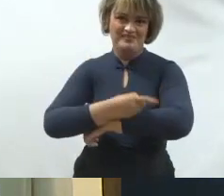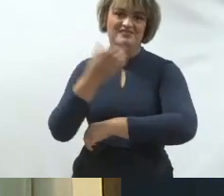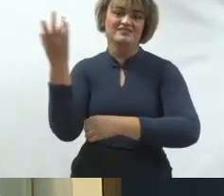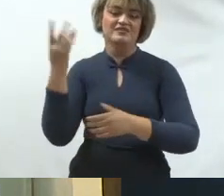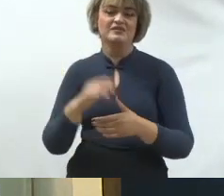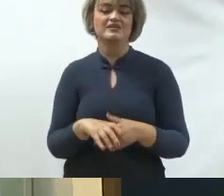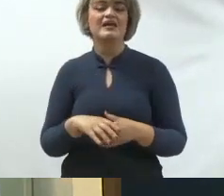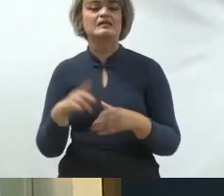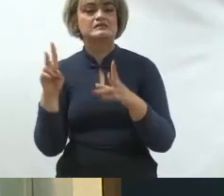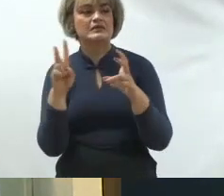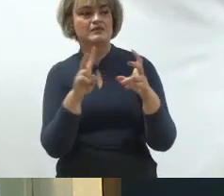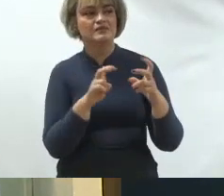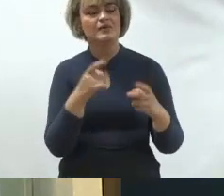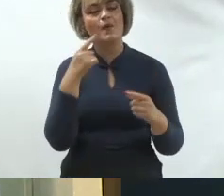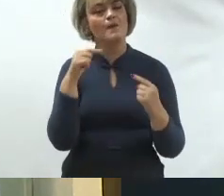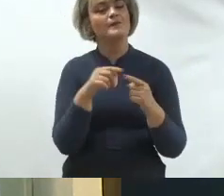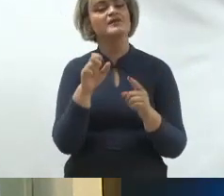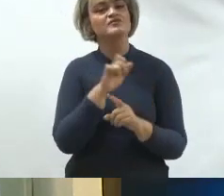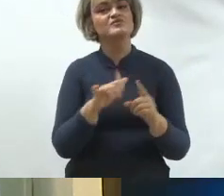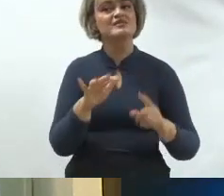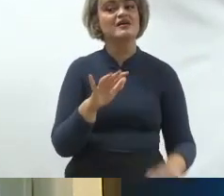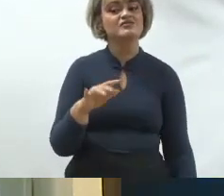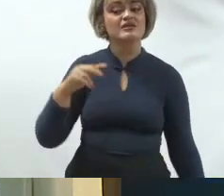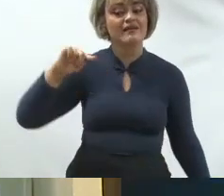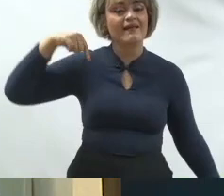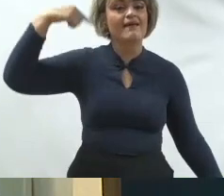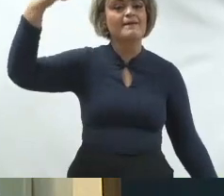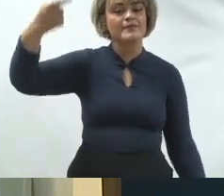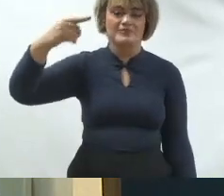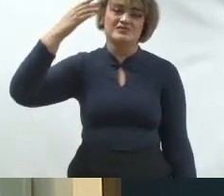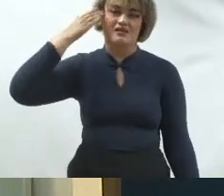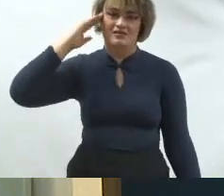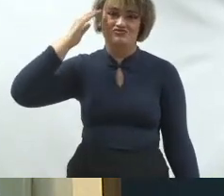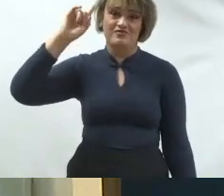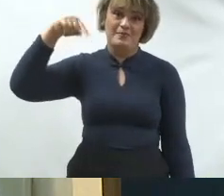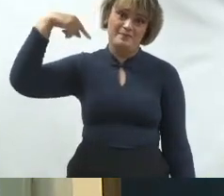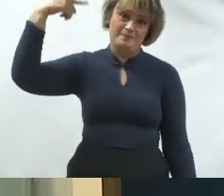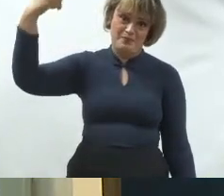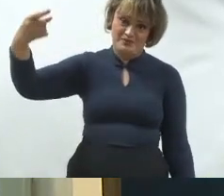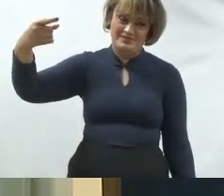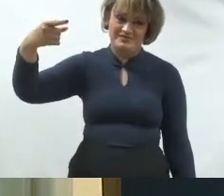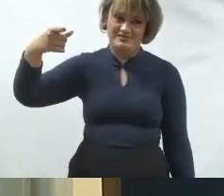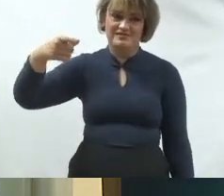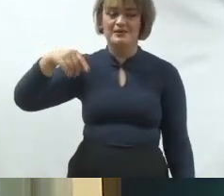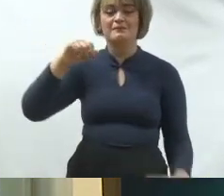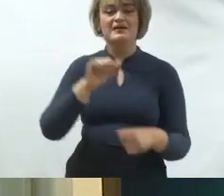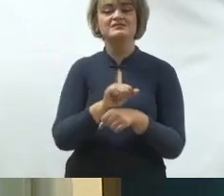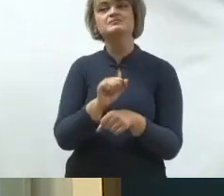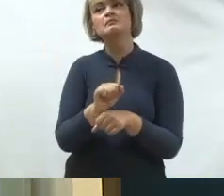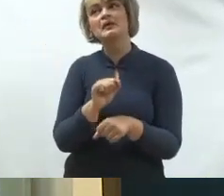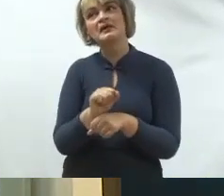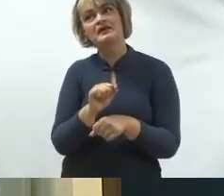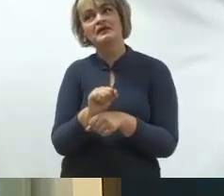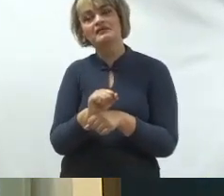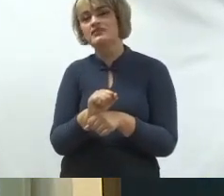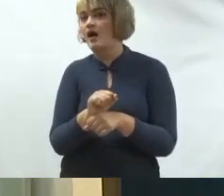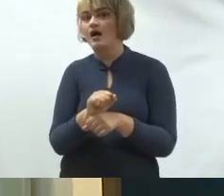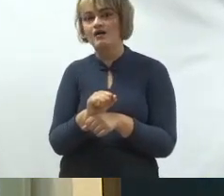a sociedade um pouco mais tardio do que esse momento. Mas a gente não pode esperar esse momento para poder fazer a campanha eleitoral.